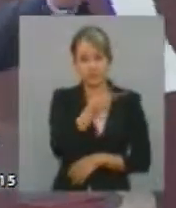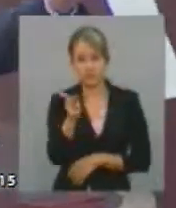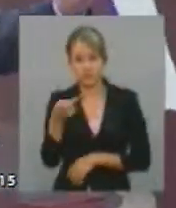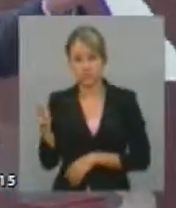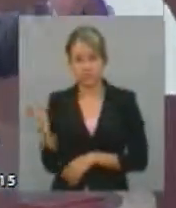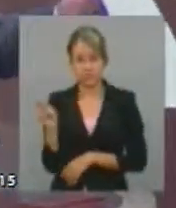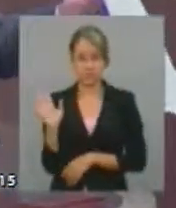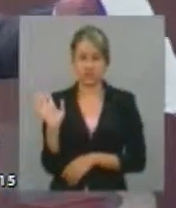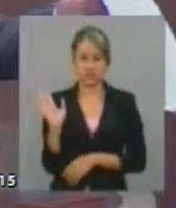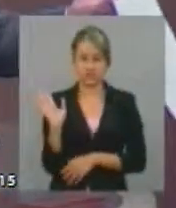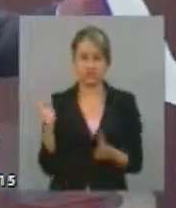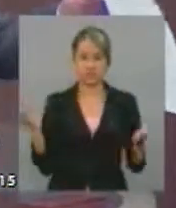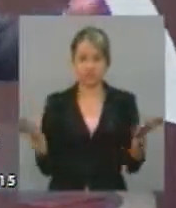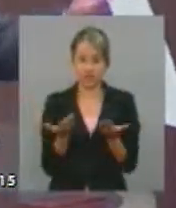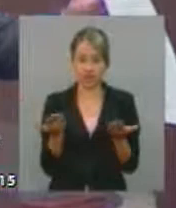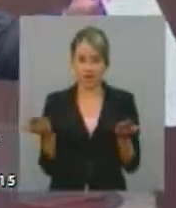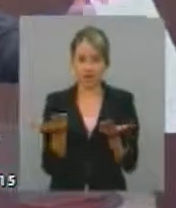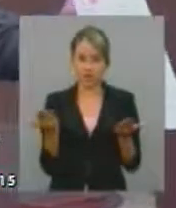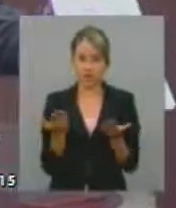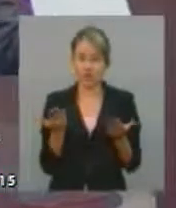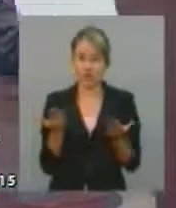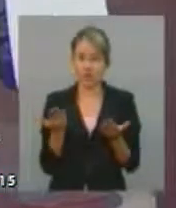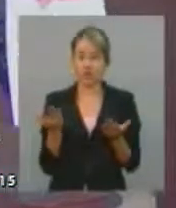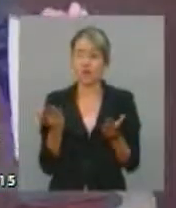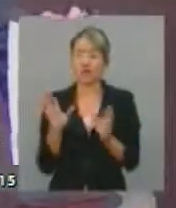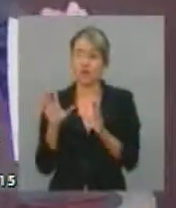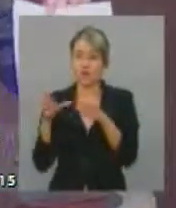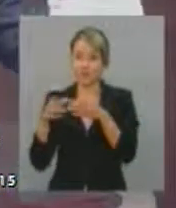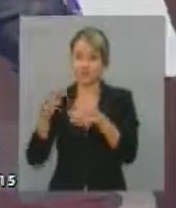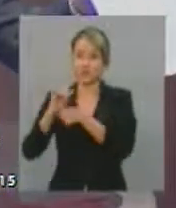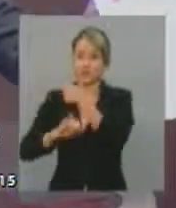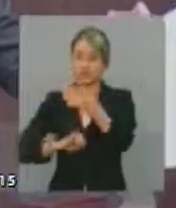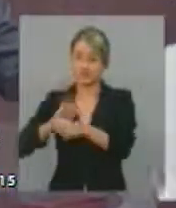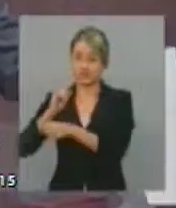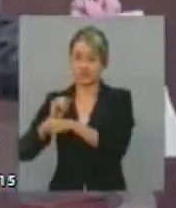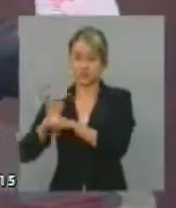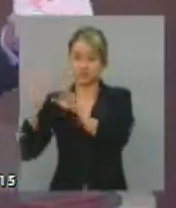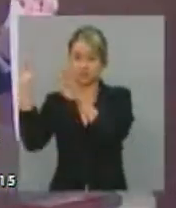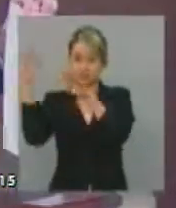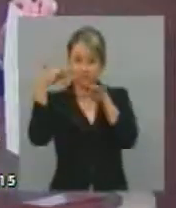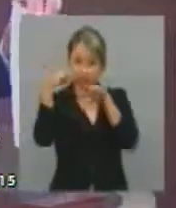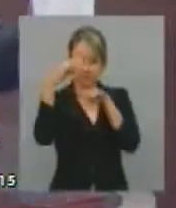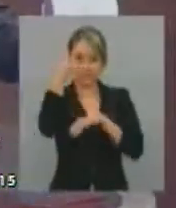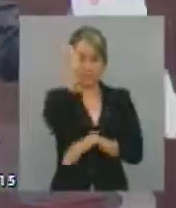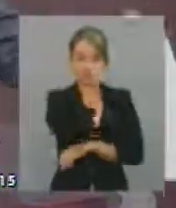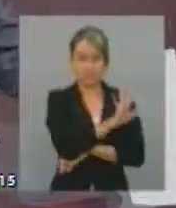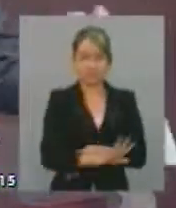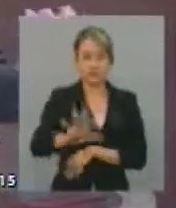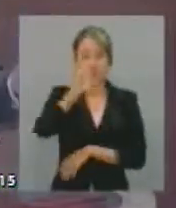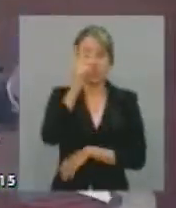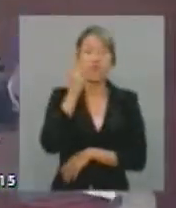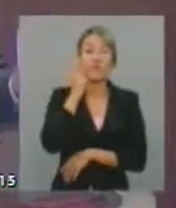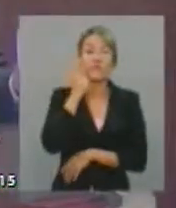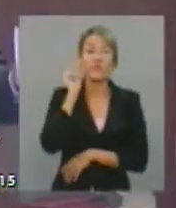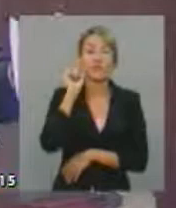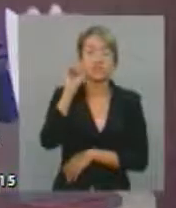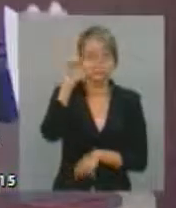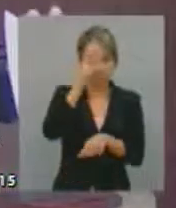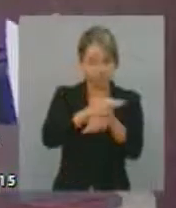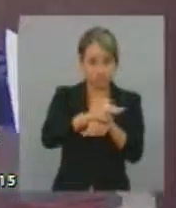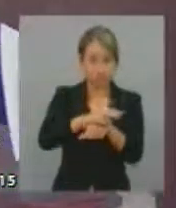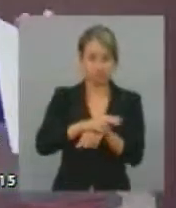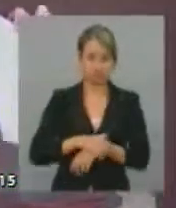estão sob o olhar da comissão interamericana. E eu espero, e eu falei, volto a falar, mesmo que eu falei para o secretário aqui,